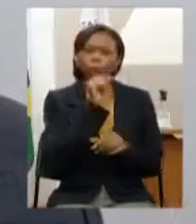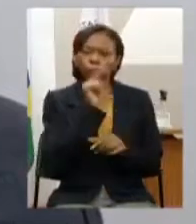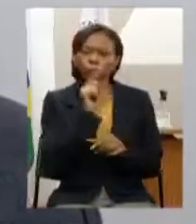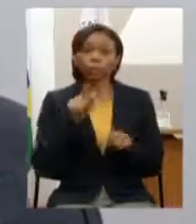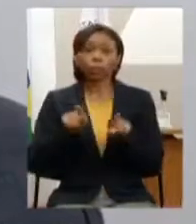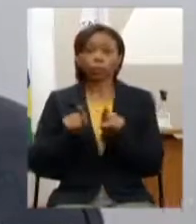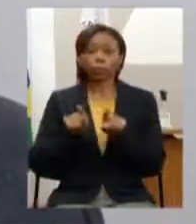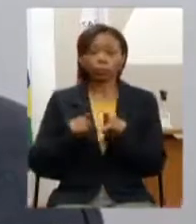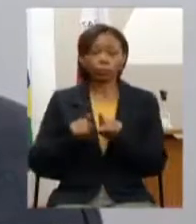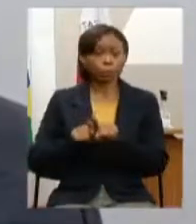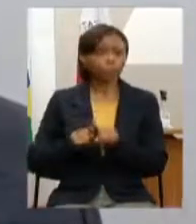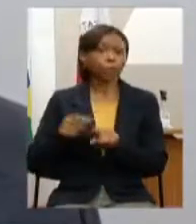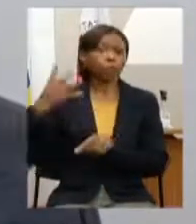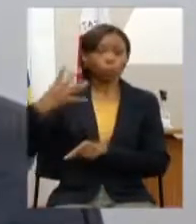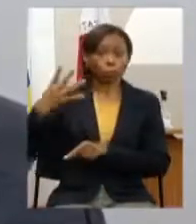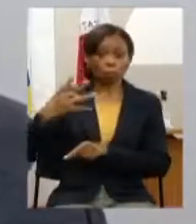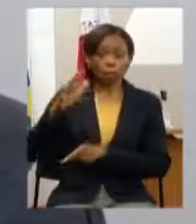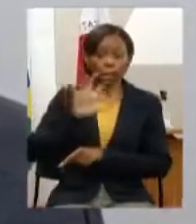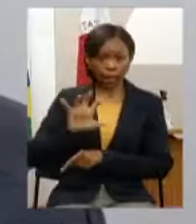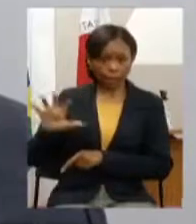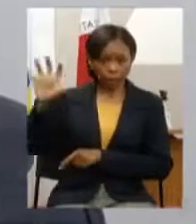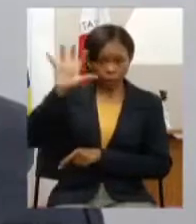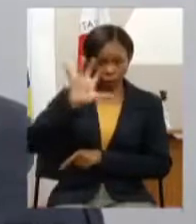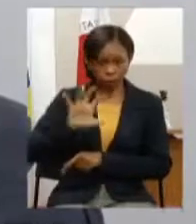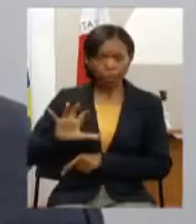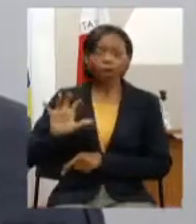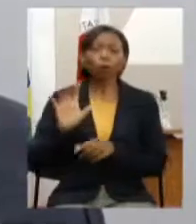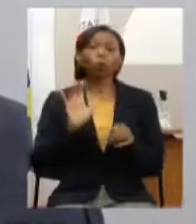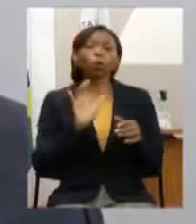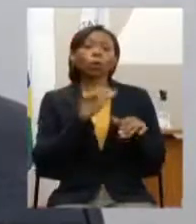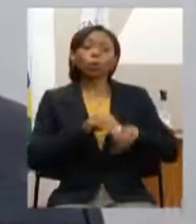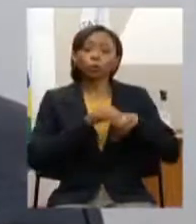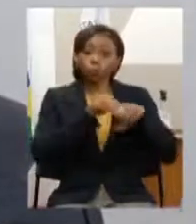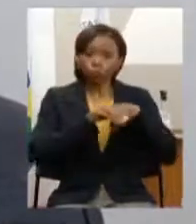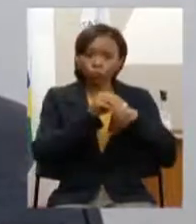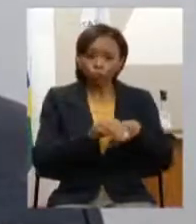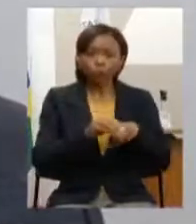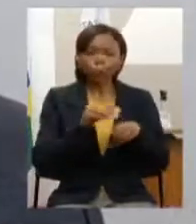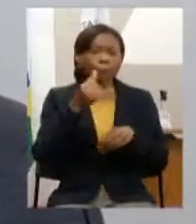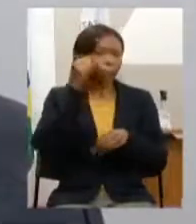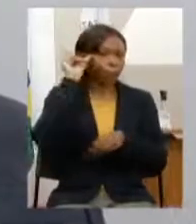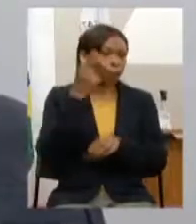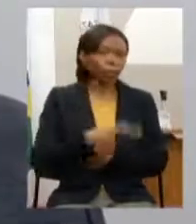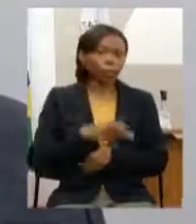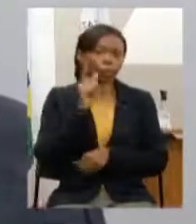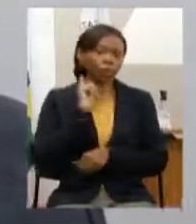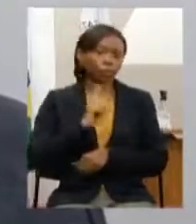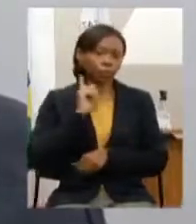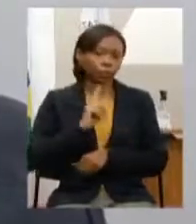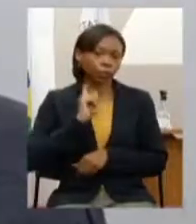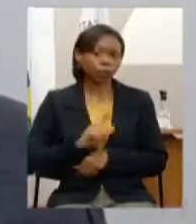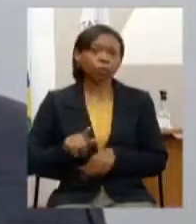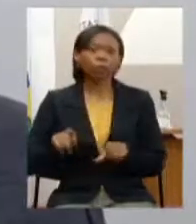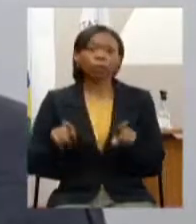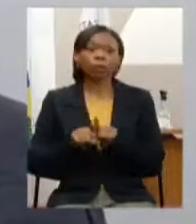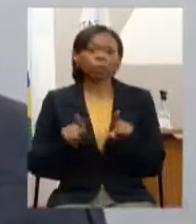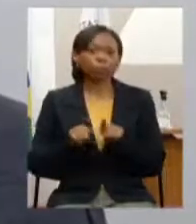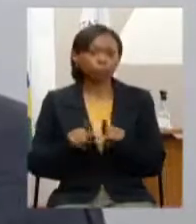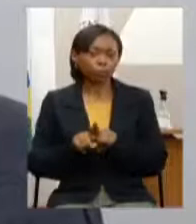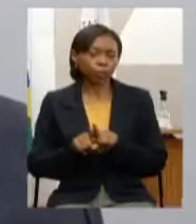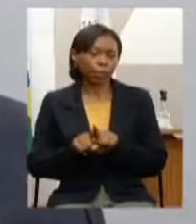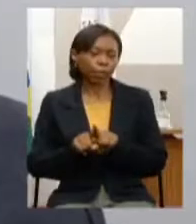parte com grande honra federação da agricultura e pecuária de minas gerais fridays for future dh